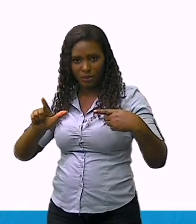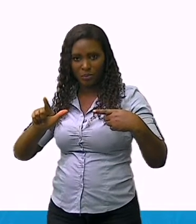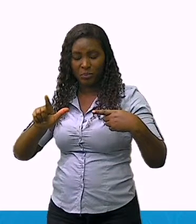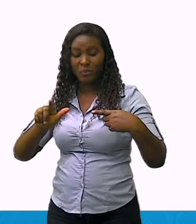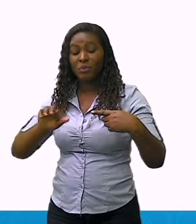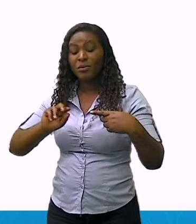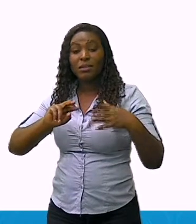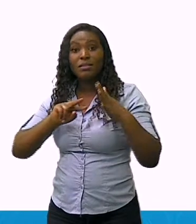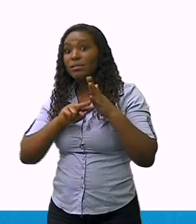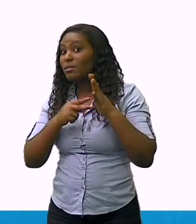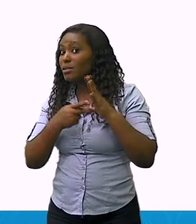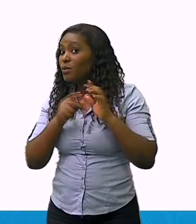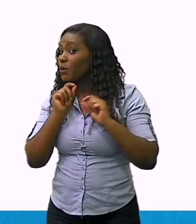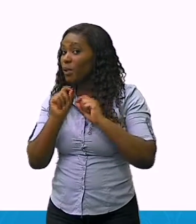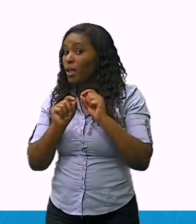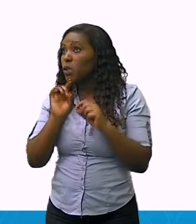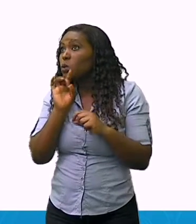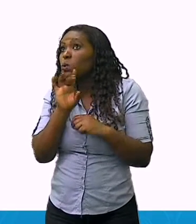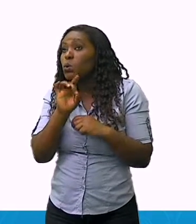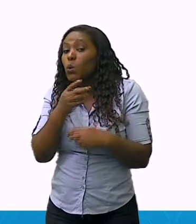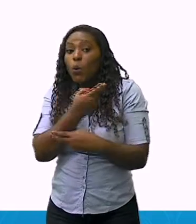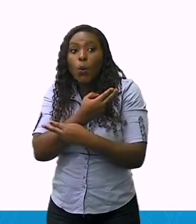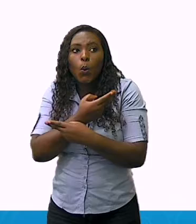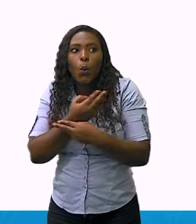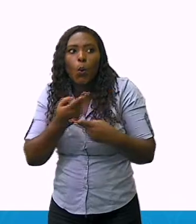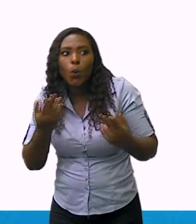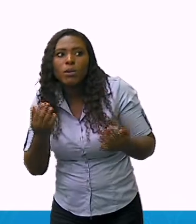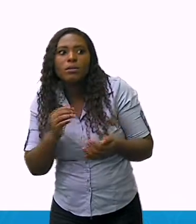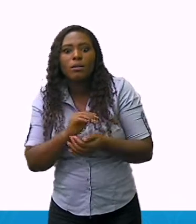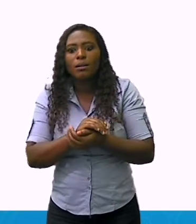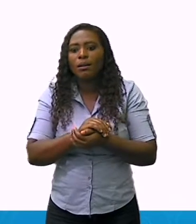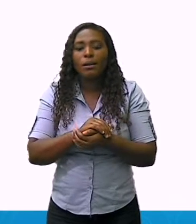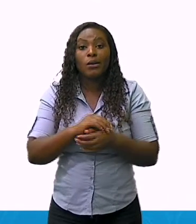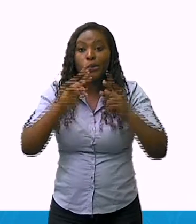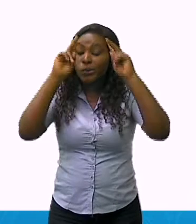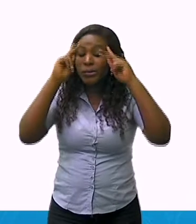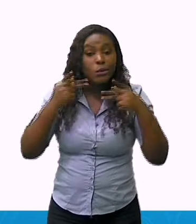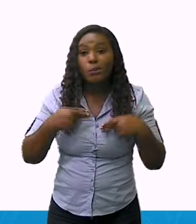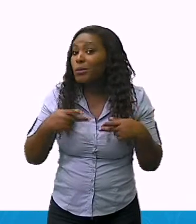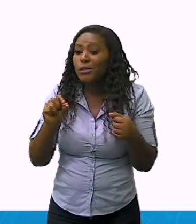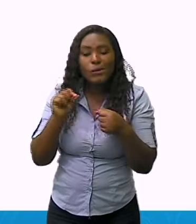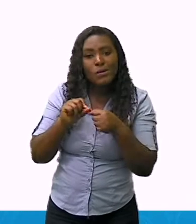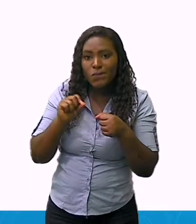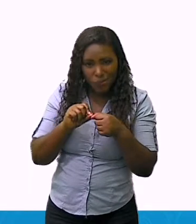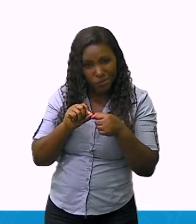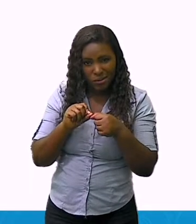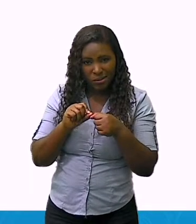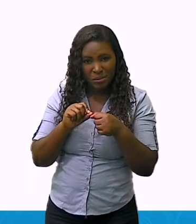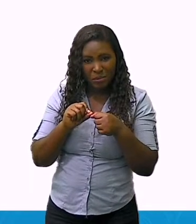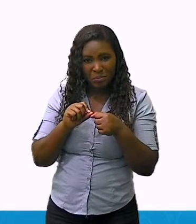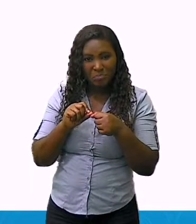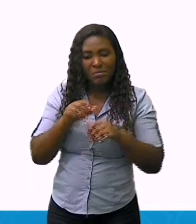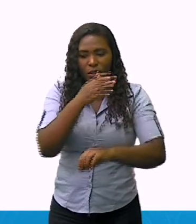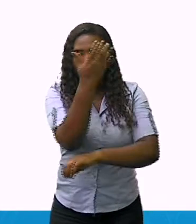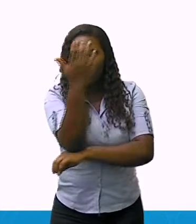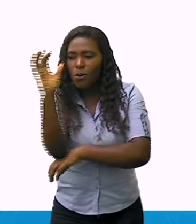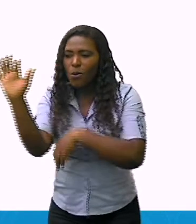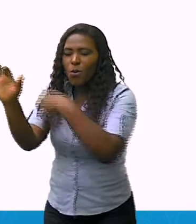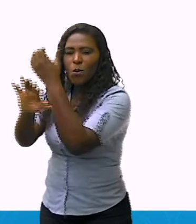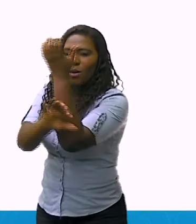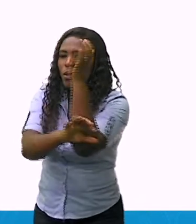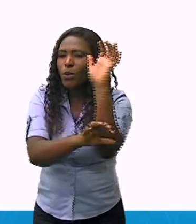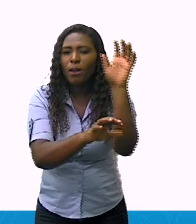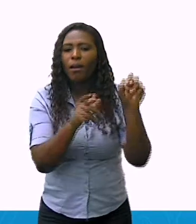elementos da natureza, ou seja, nesta área não há intervenção humana.